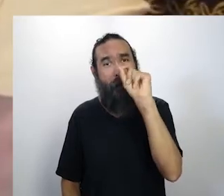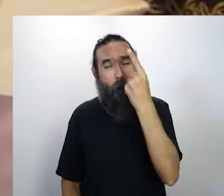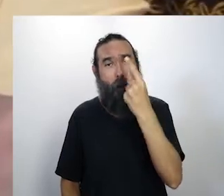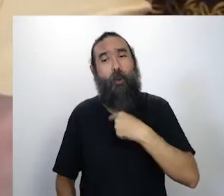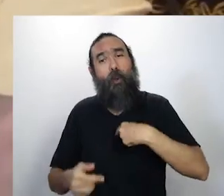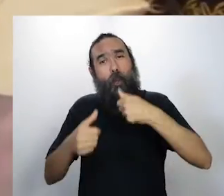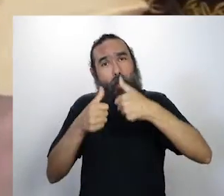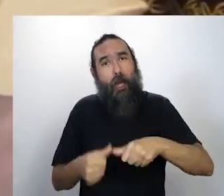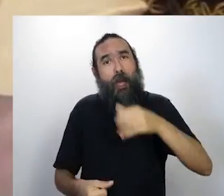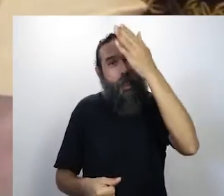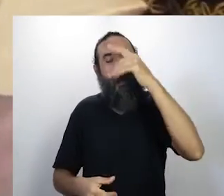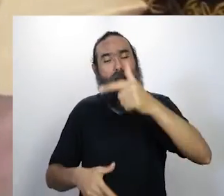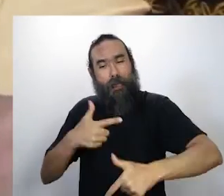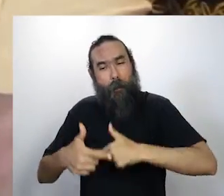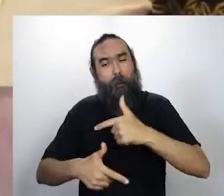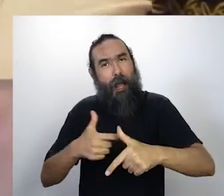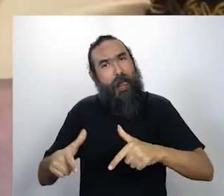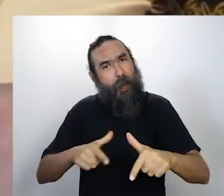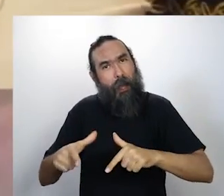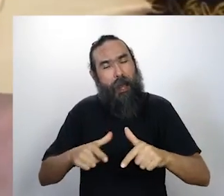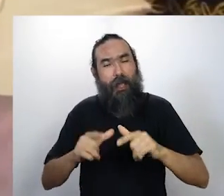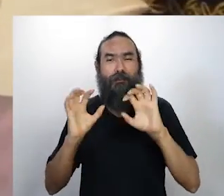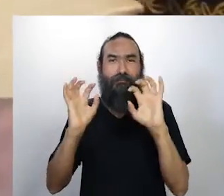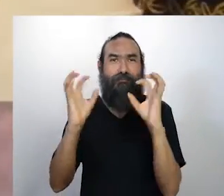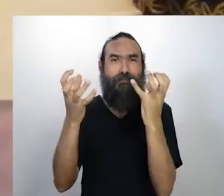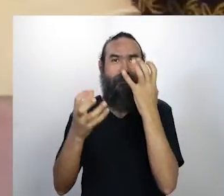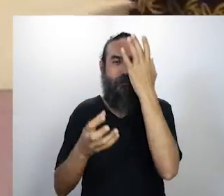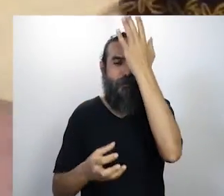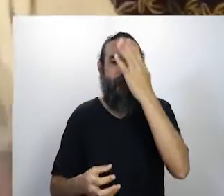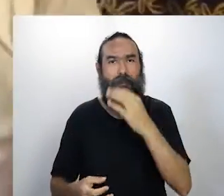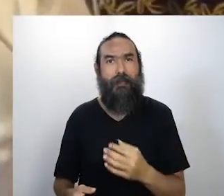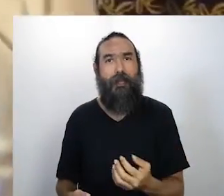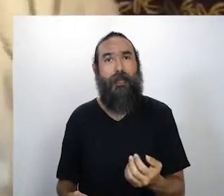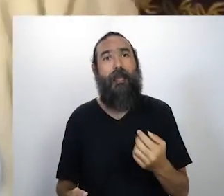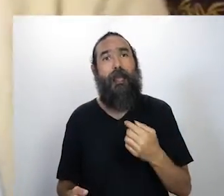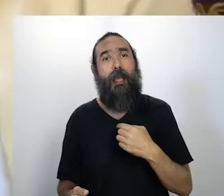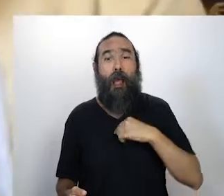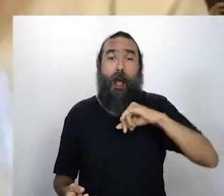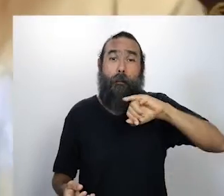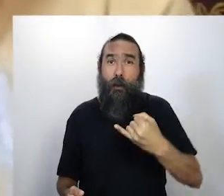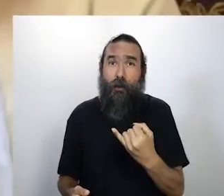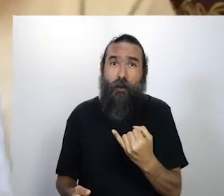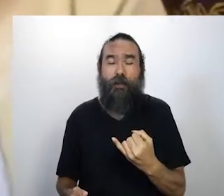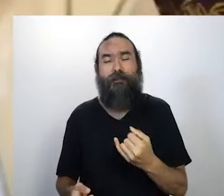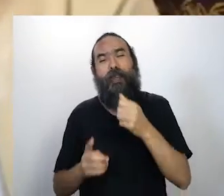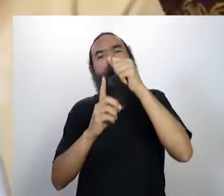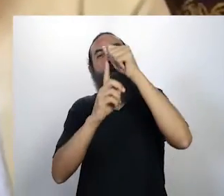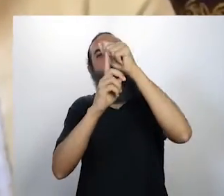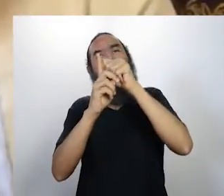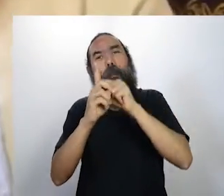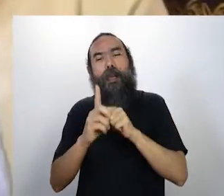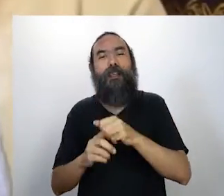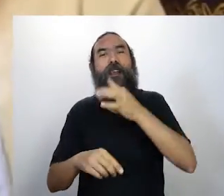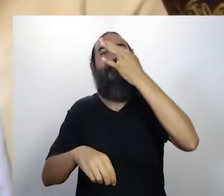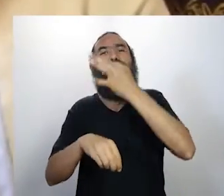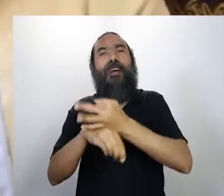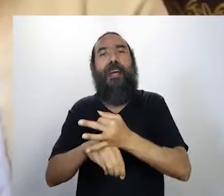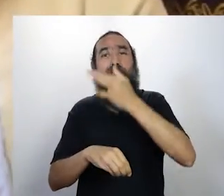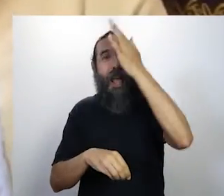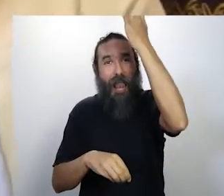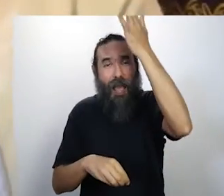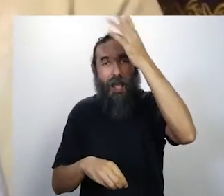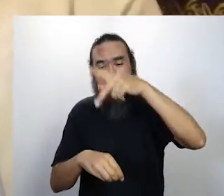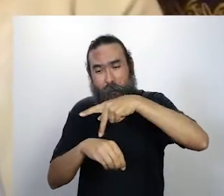Japão e tirei uns dias de férias no Vietnã. E aí